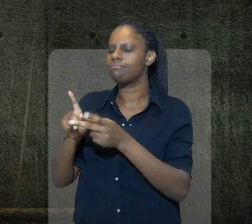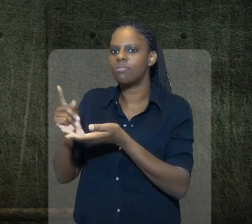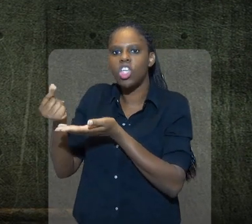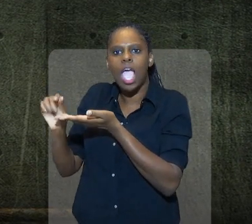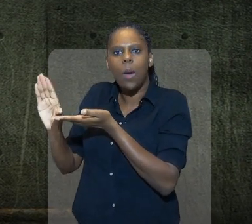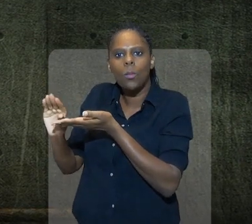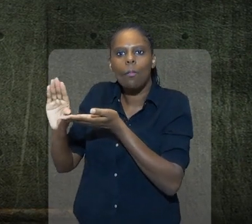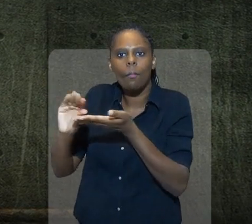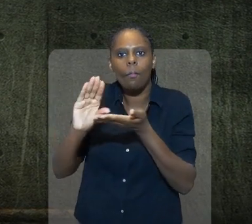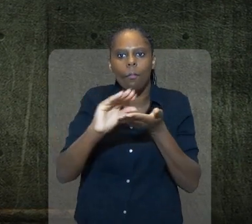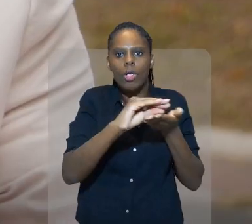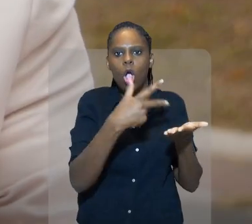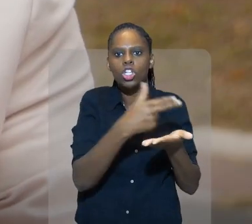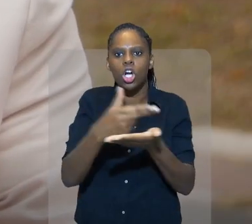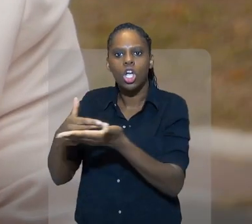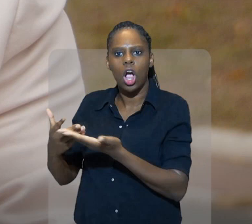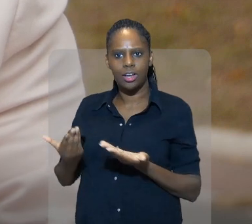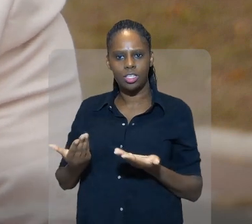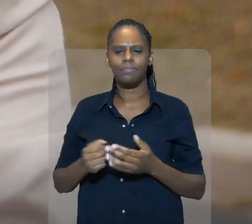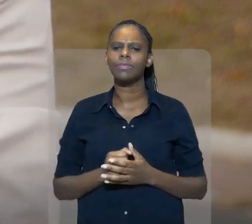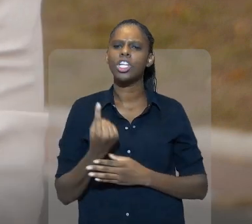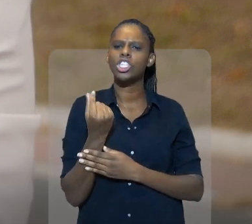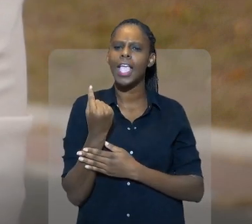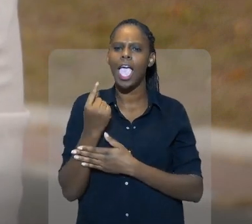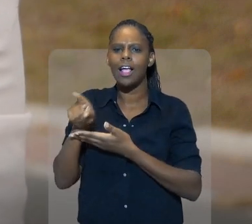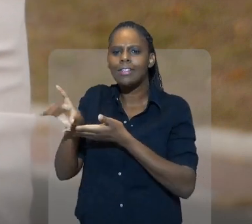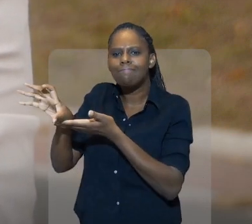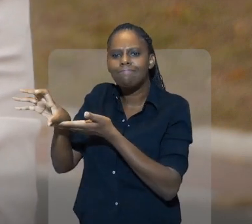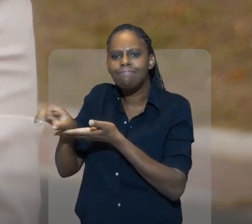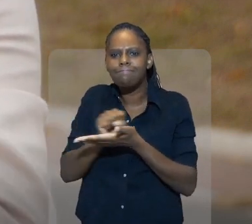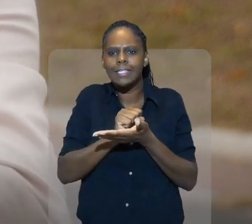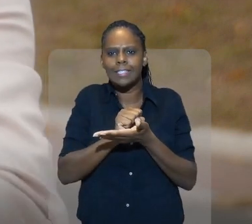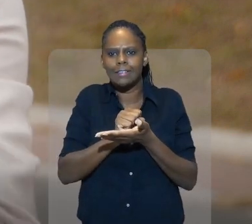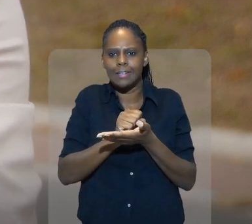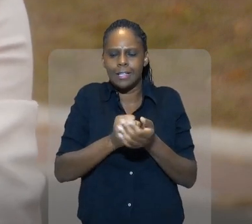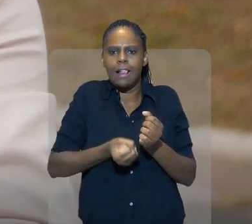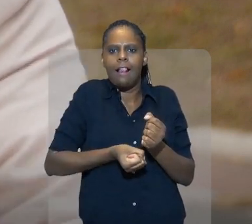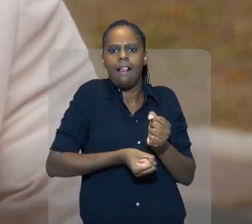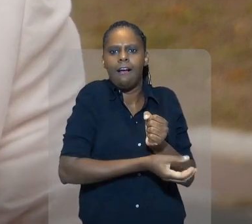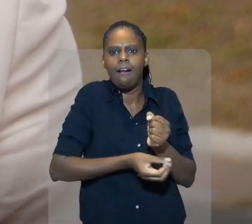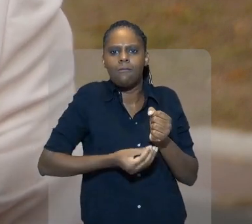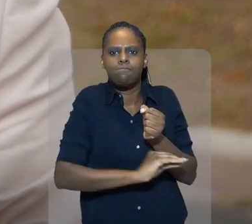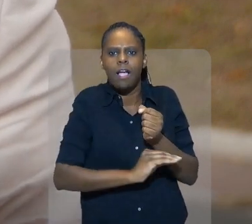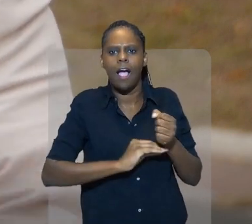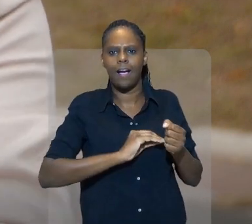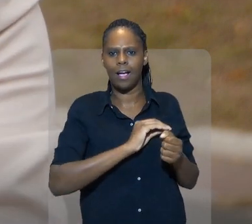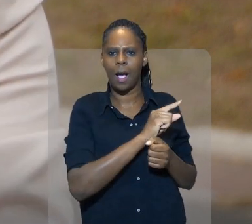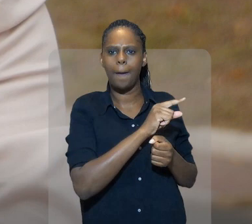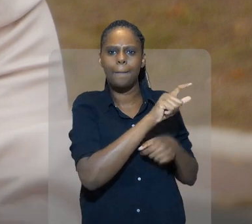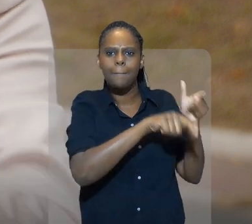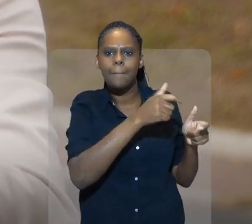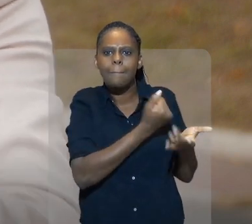cortes em todas as áreas. Quando você tira esse dinheiro, que você coloca dentro do centrão, que você compra